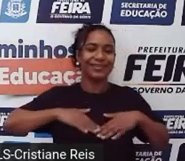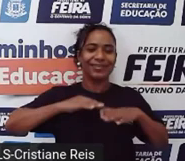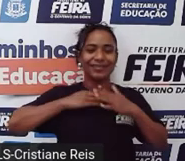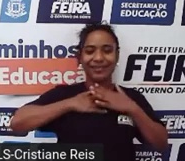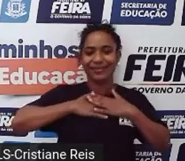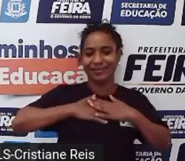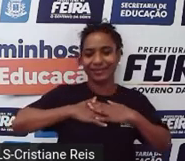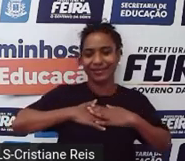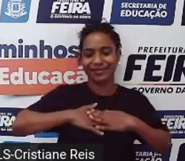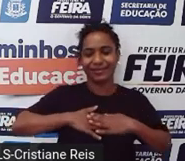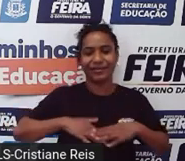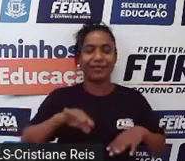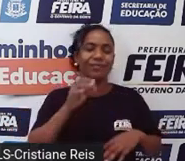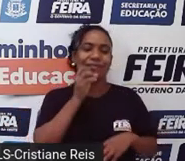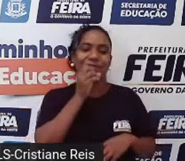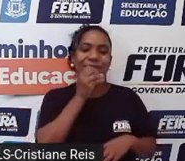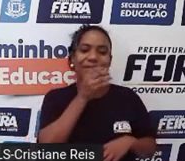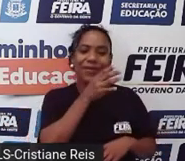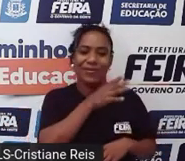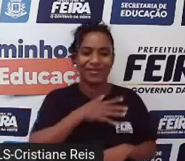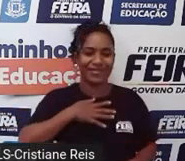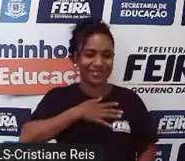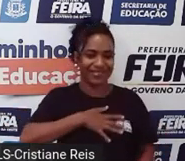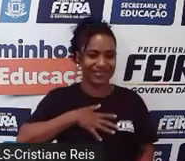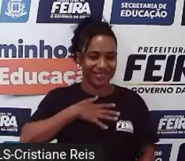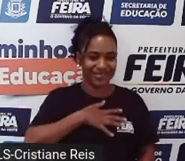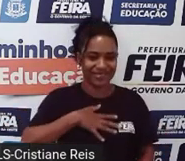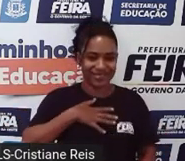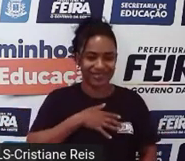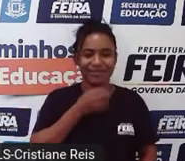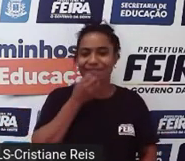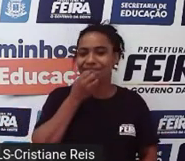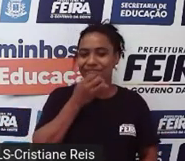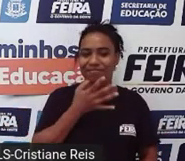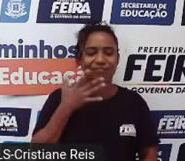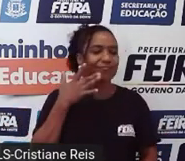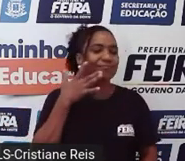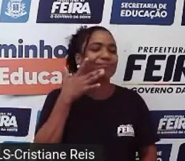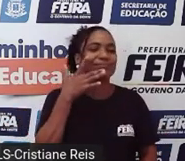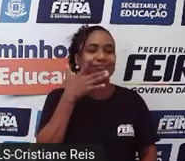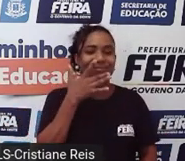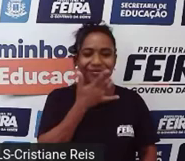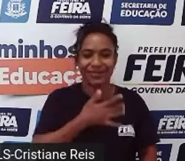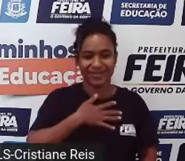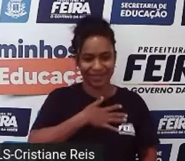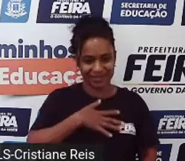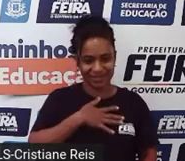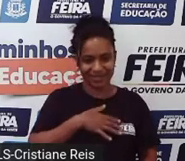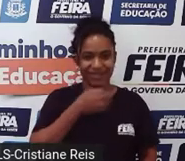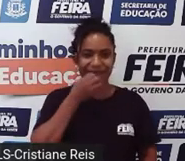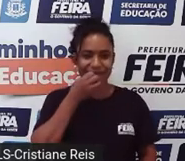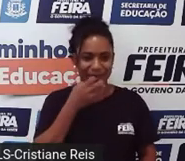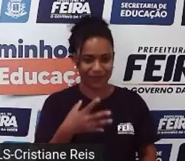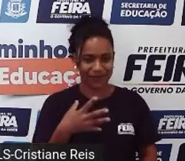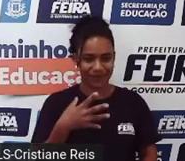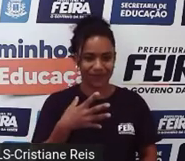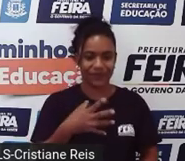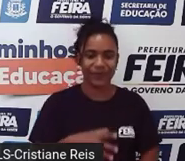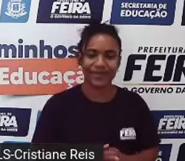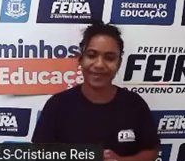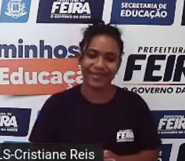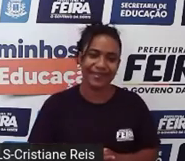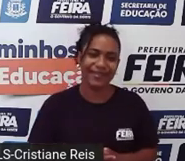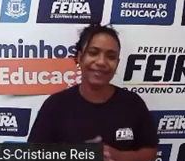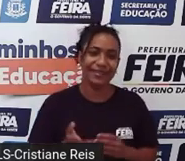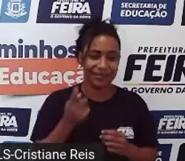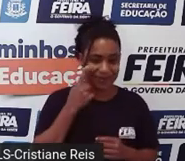é uma temperatura mais agradável, não é? Está quente, mas está agradável. Ok? Let's